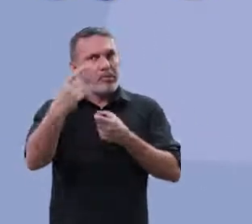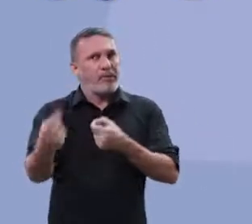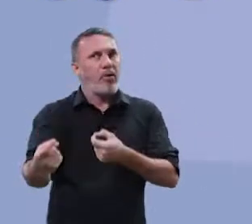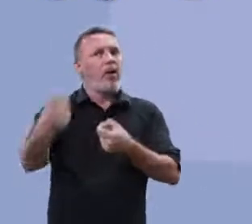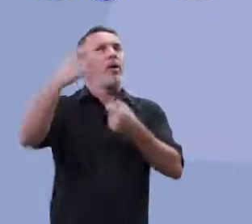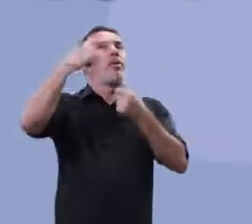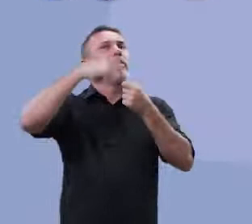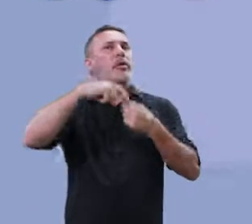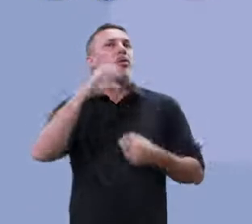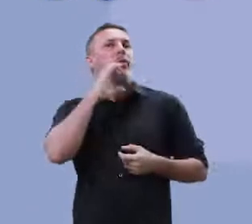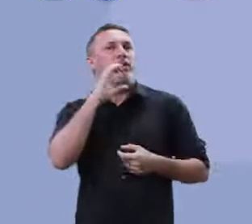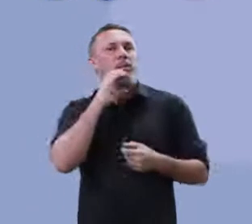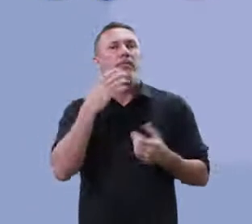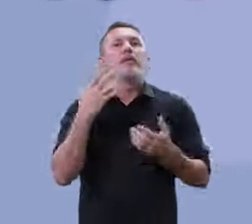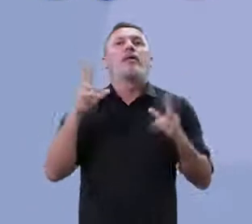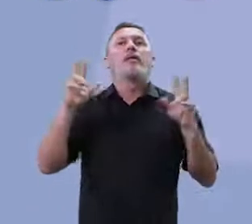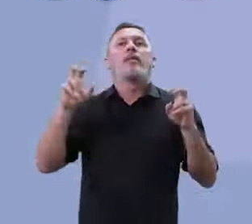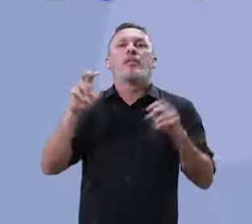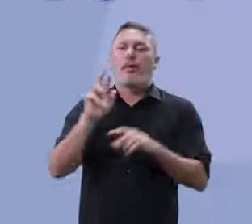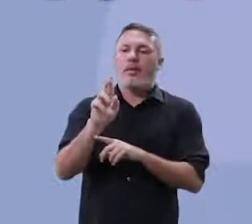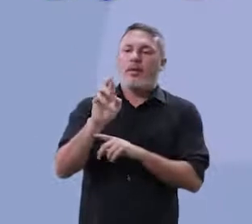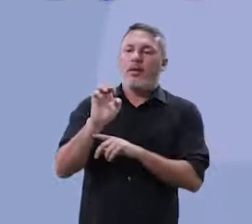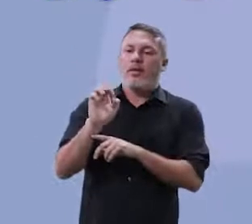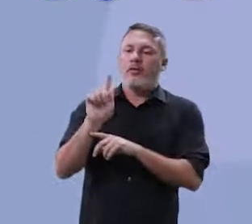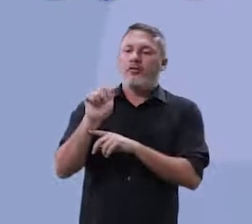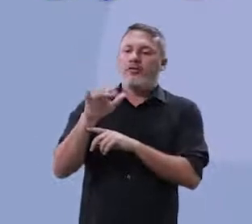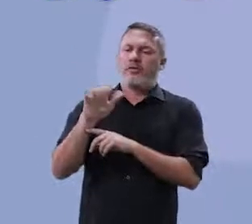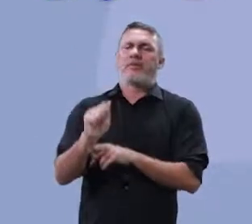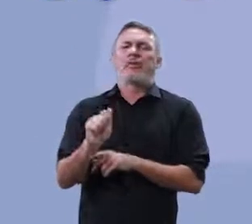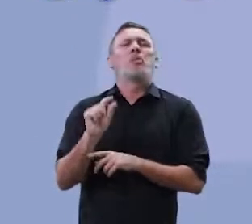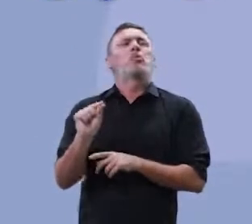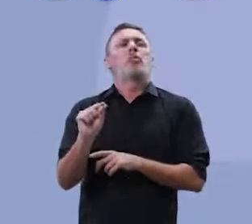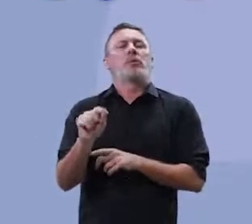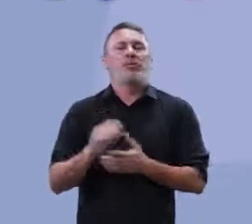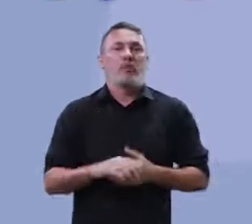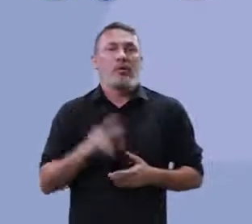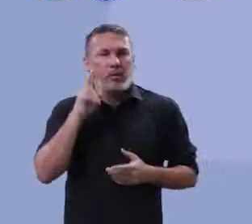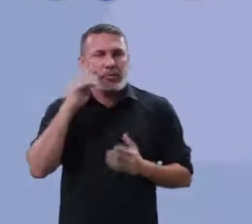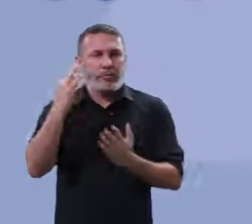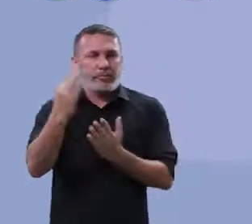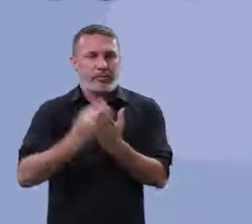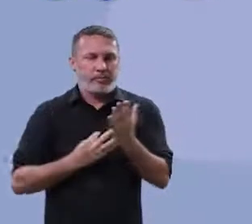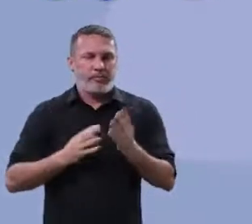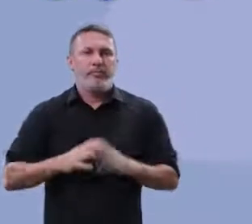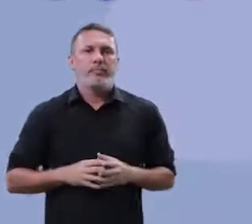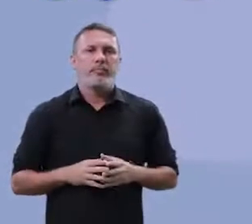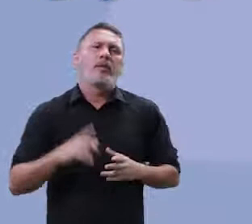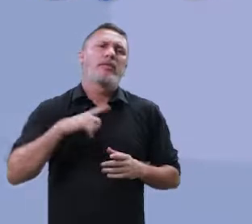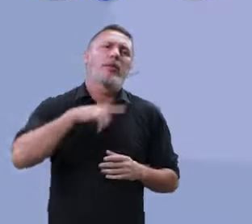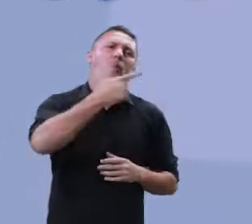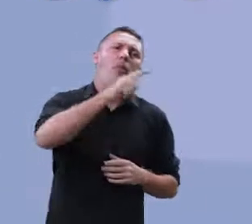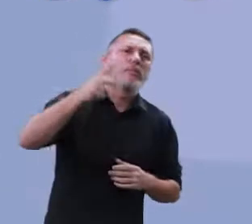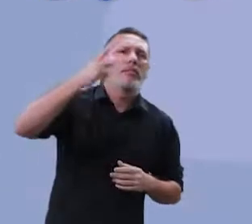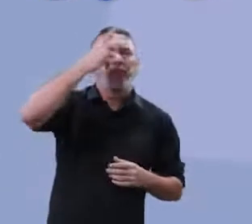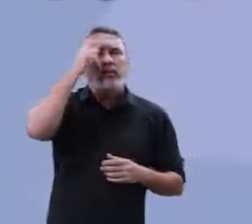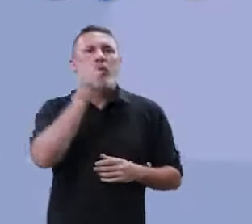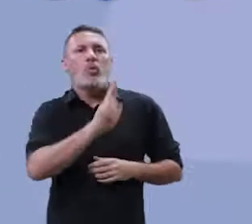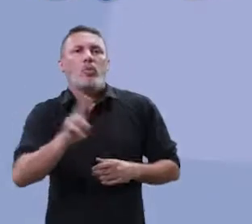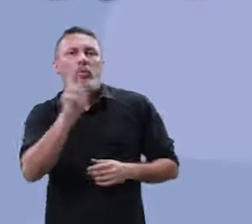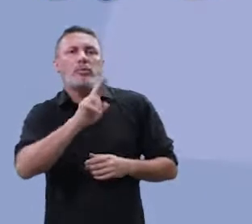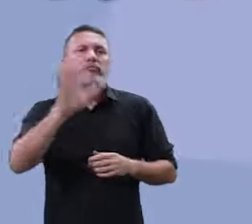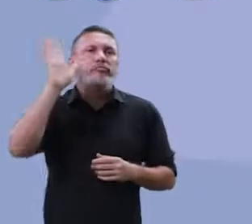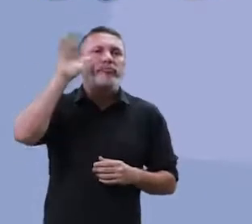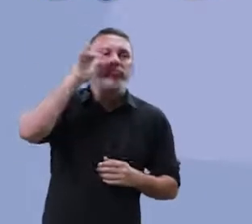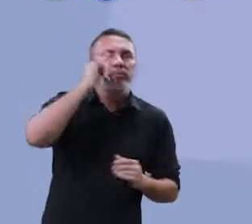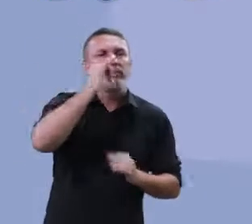precisa retomar os conhecimentos da aula de regência. Olha o que ele faz ali. Olha, outras pessoas usam a internet